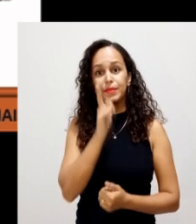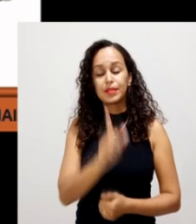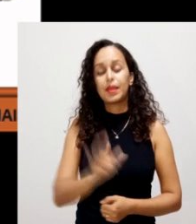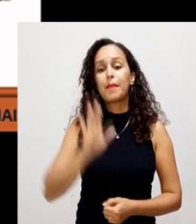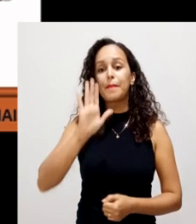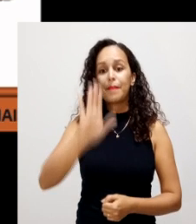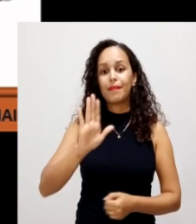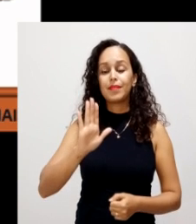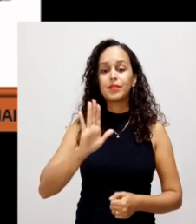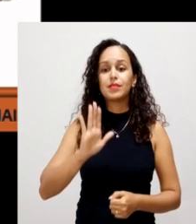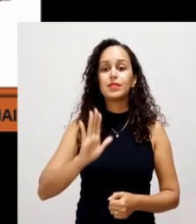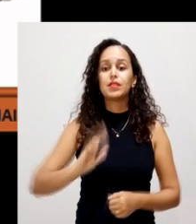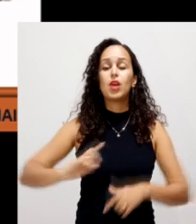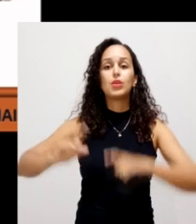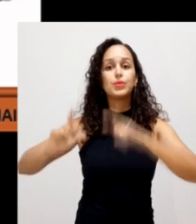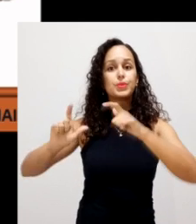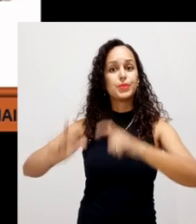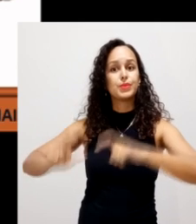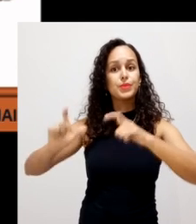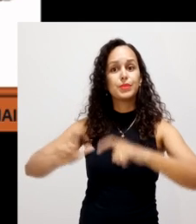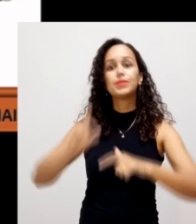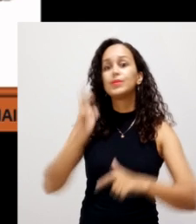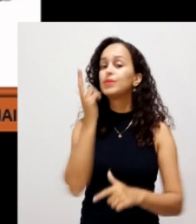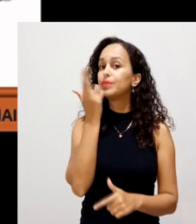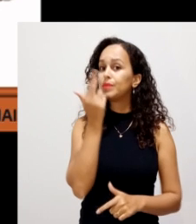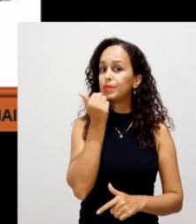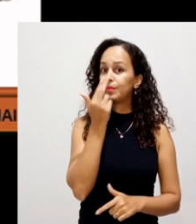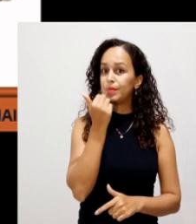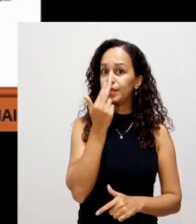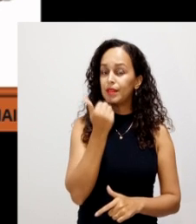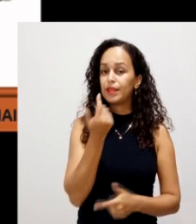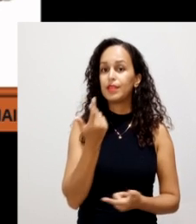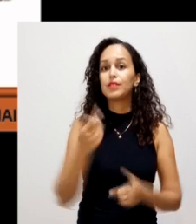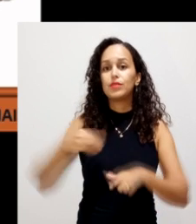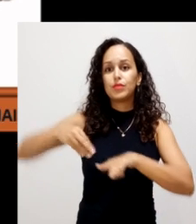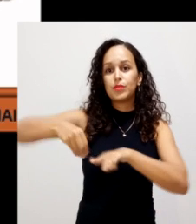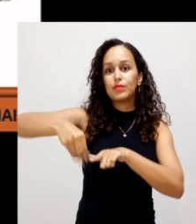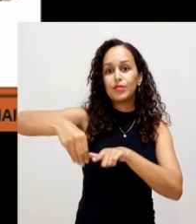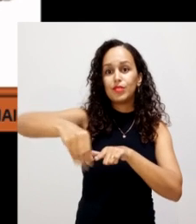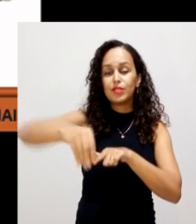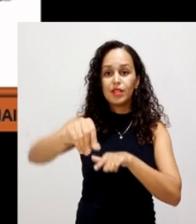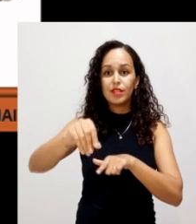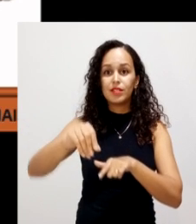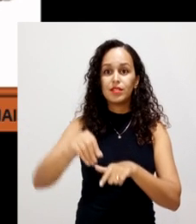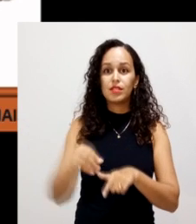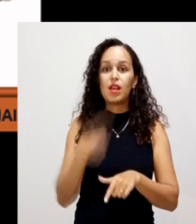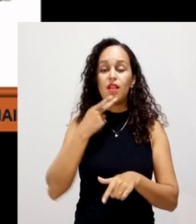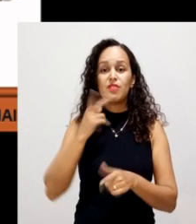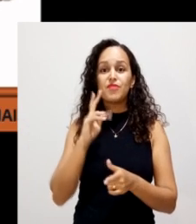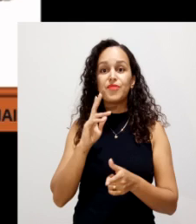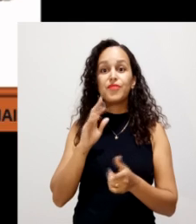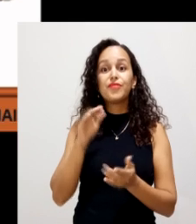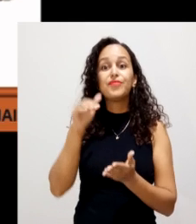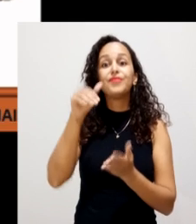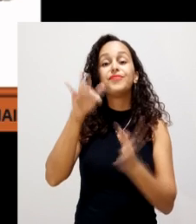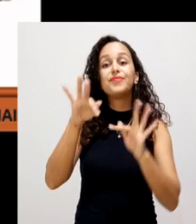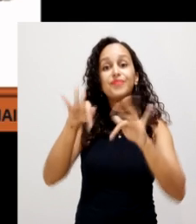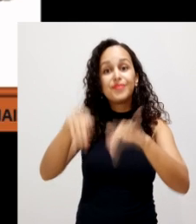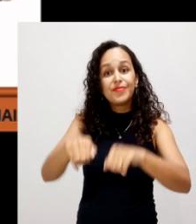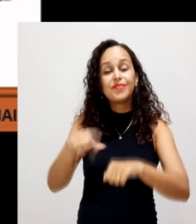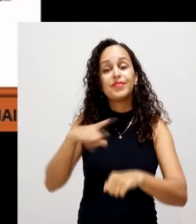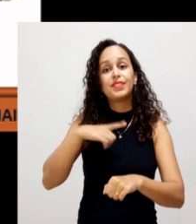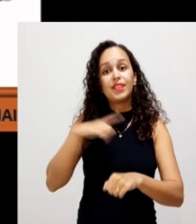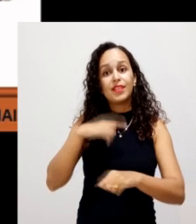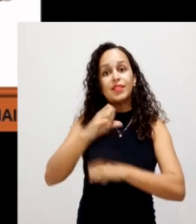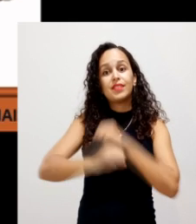as jazidas de nutrientes, né, de fertilizantes, que vai produzir os fertilizantes, elas não são infinitas, elas são finitas.